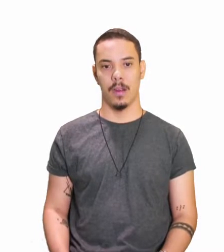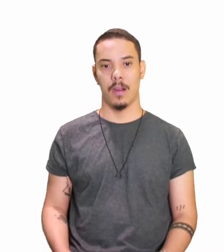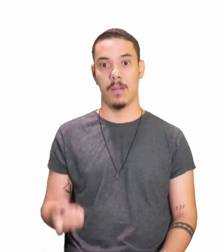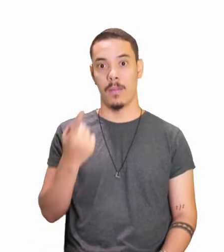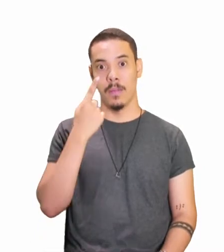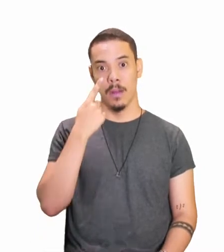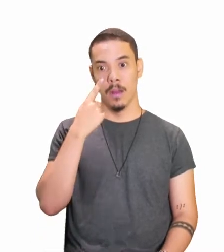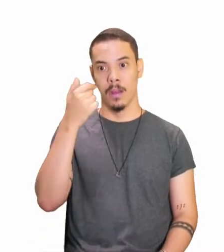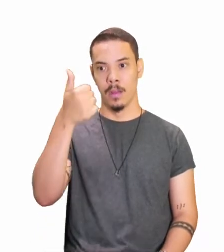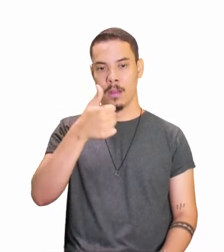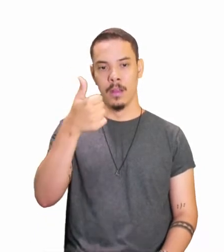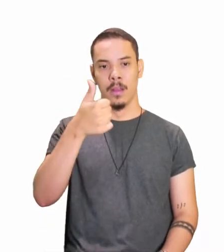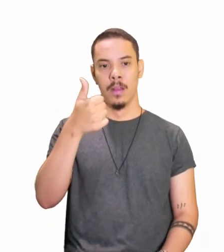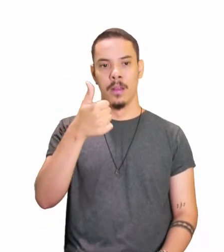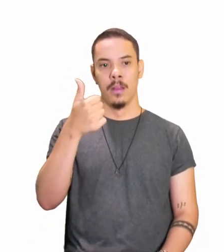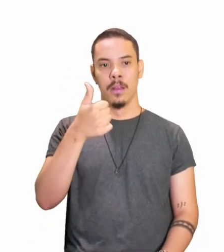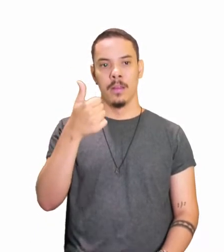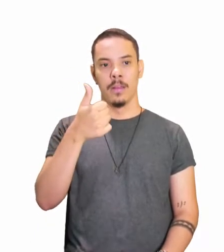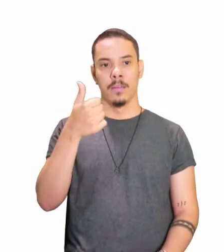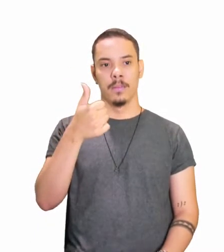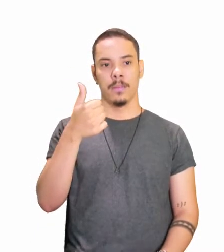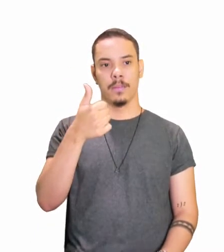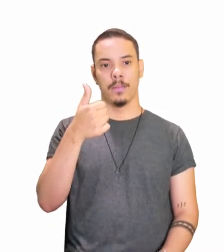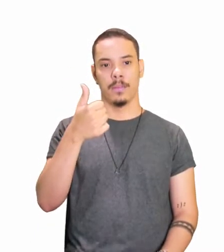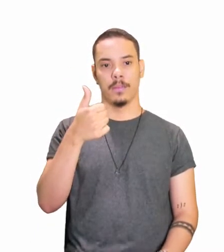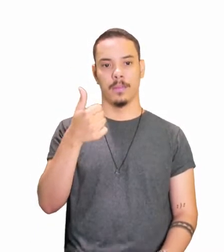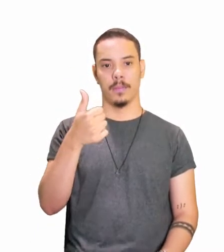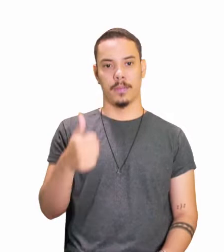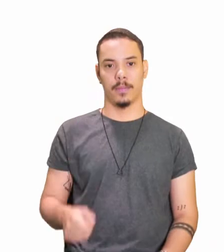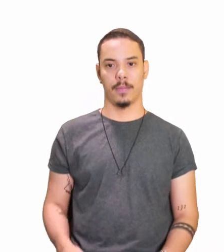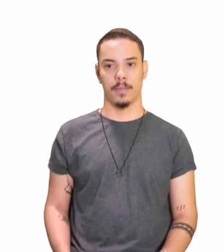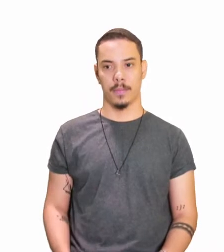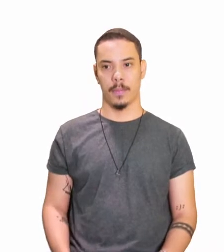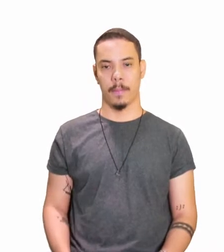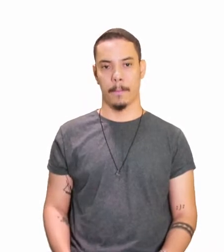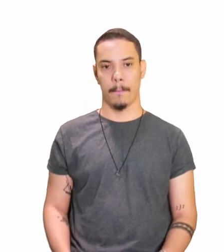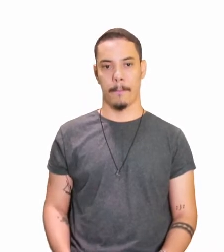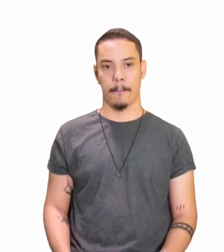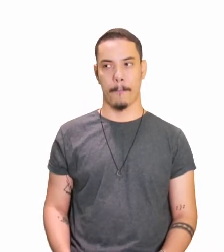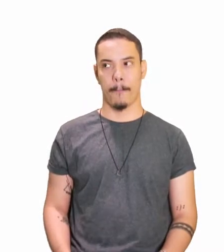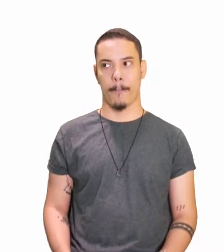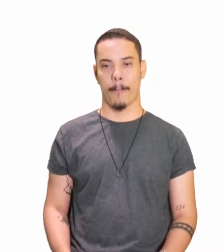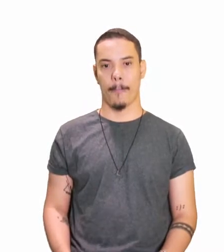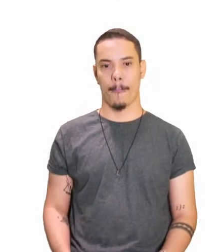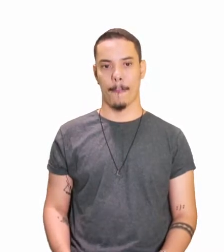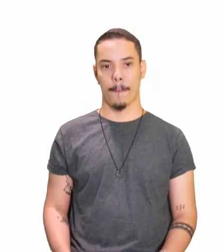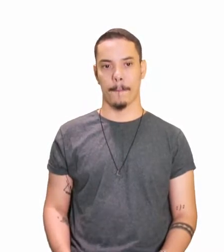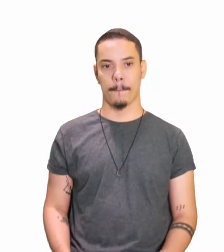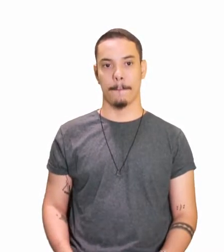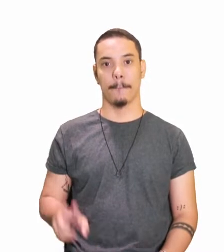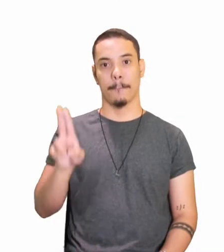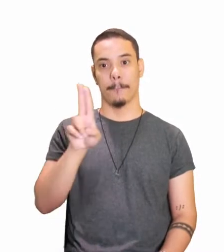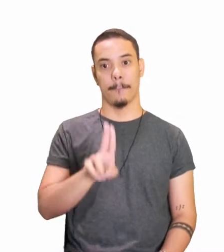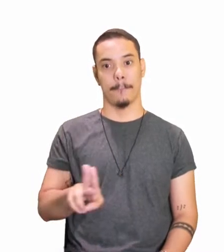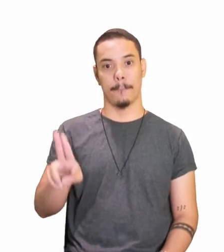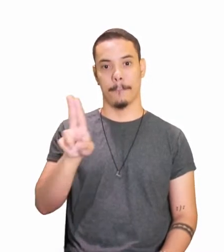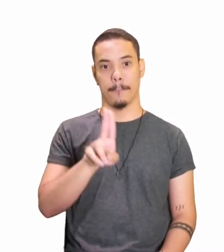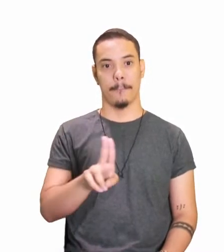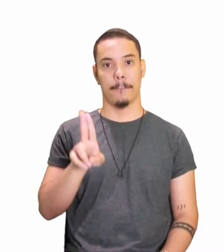chage aqui, ou melhor, tira esse primeiro texto. Temos o seguinte, use,